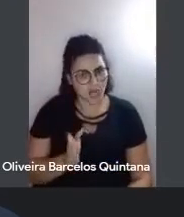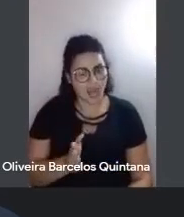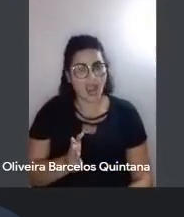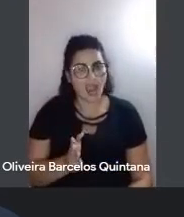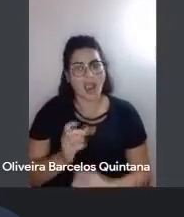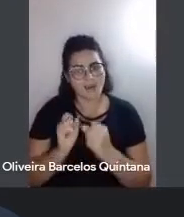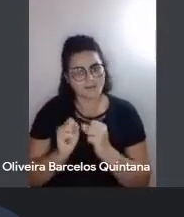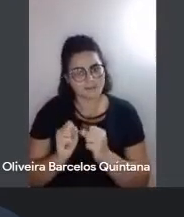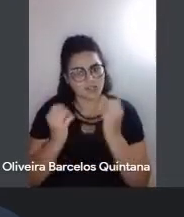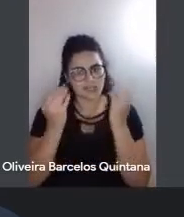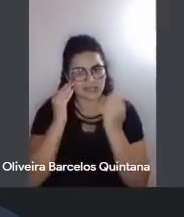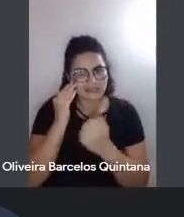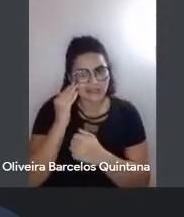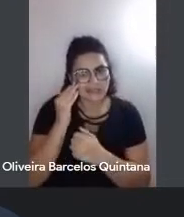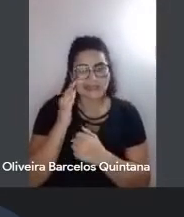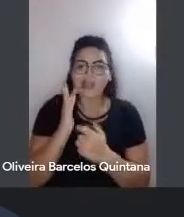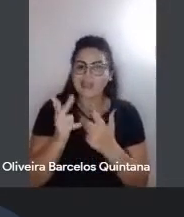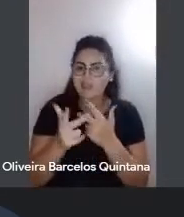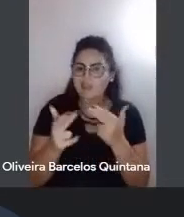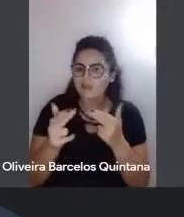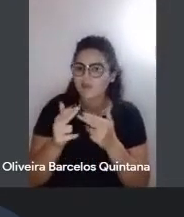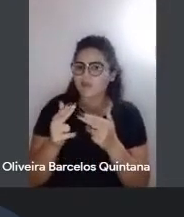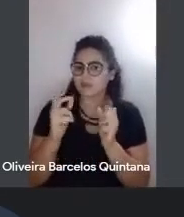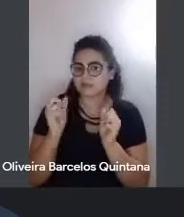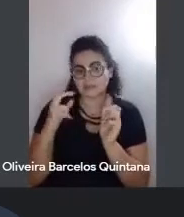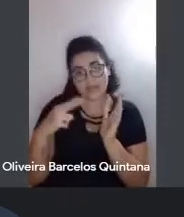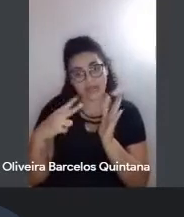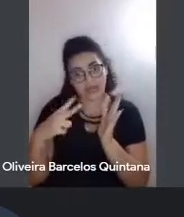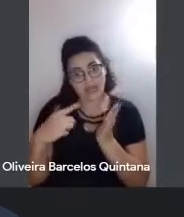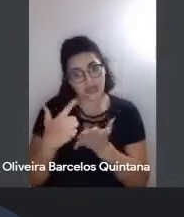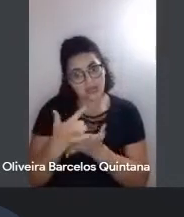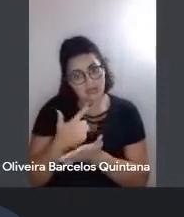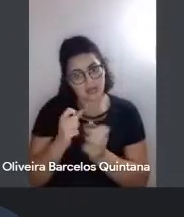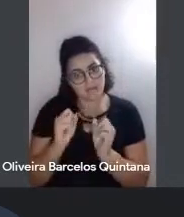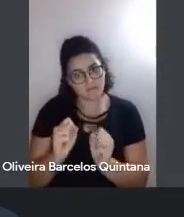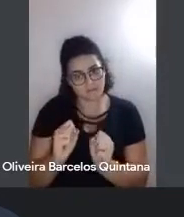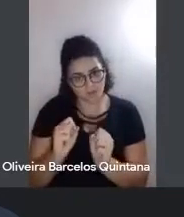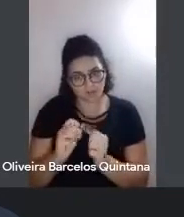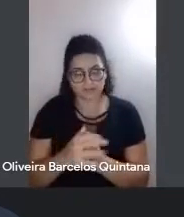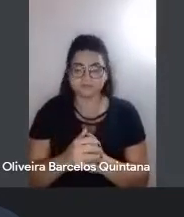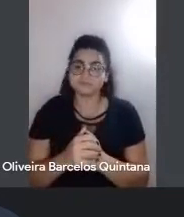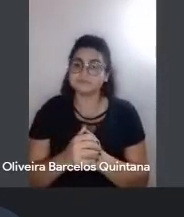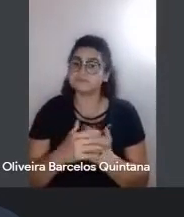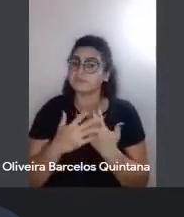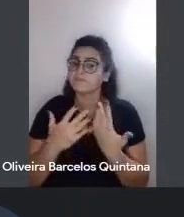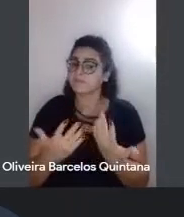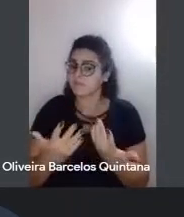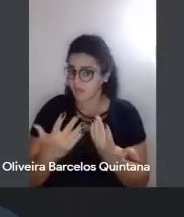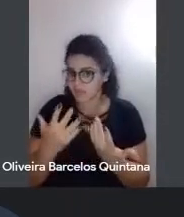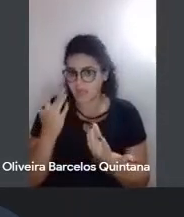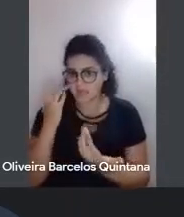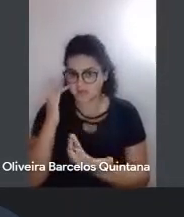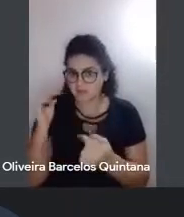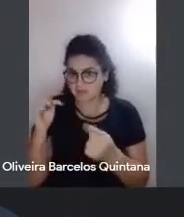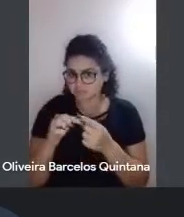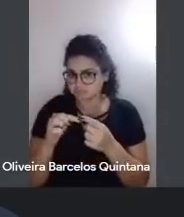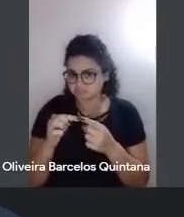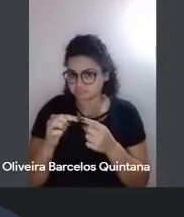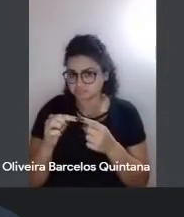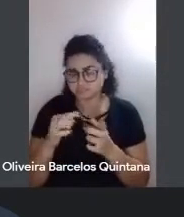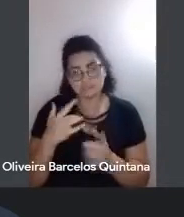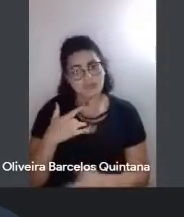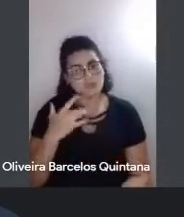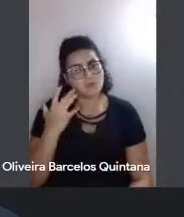podendo entender as coisas, está na hora de você ler esse livro, né? Acho que tinha um pouco essa história. Bem, eu acho que